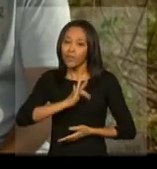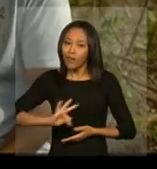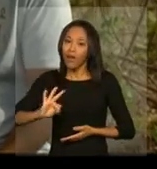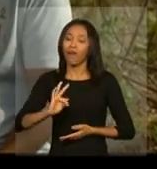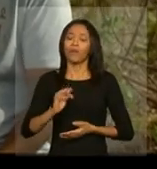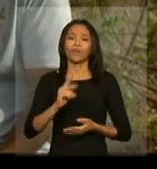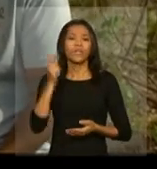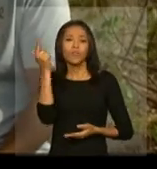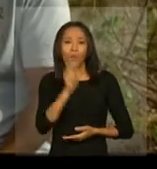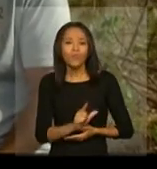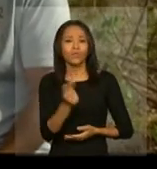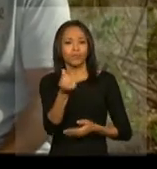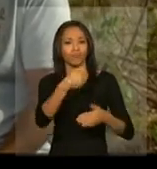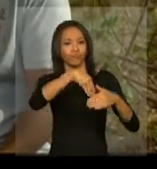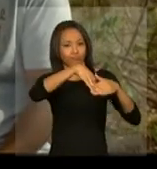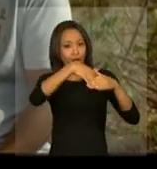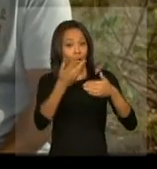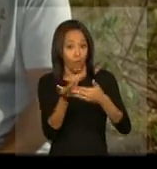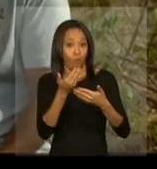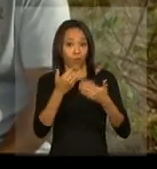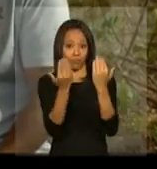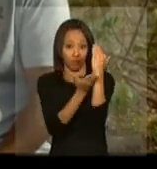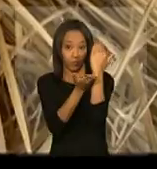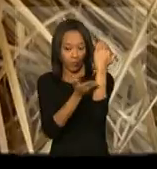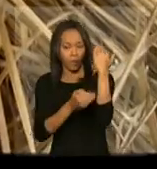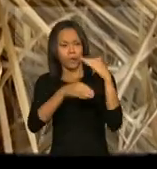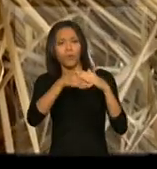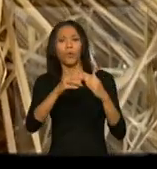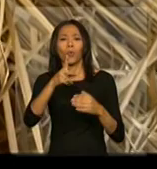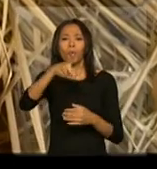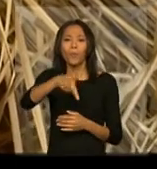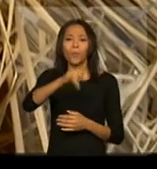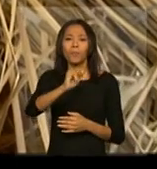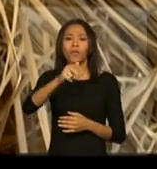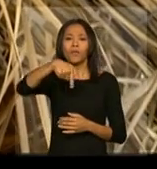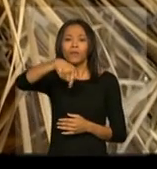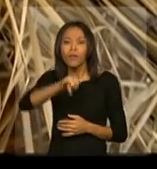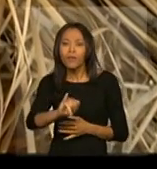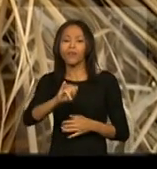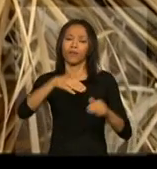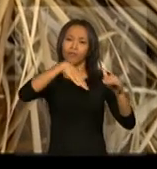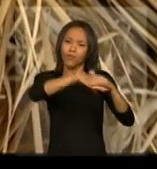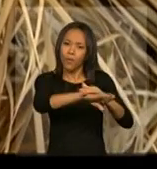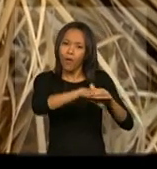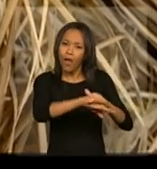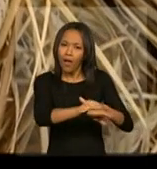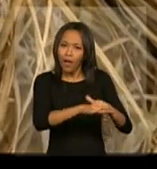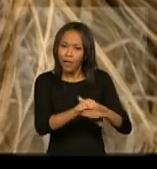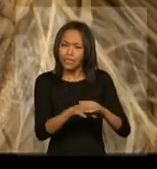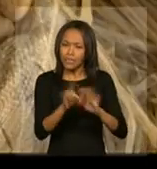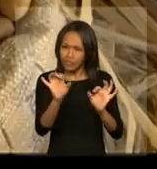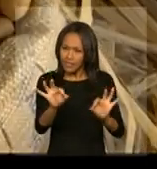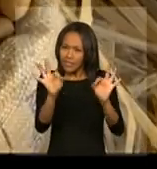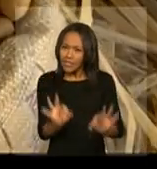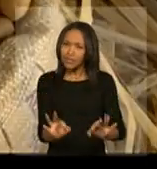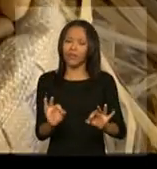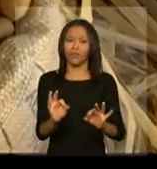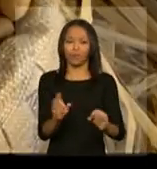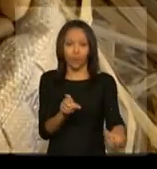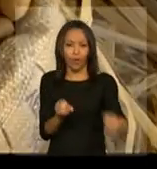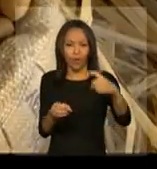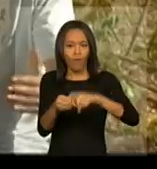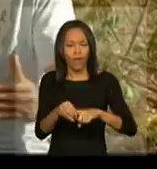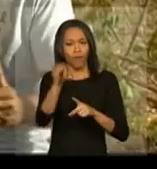produto do extrativismo de origem extrativista, inclusive o Baru e o Piqui. O recurso, no momento em que você firma o convênio, se está legal a instituição,